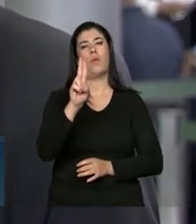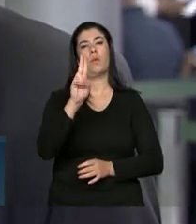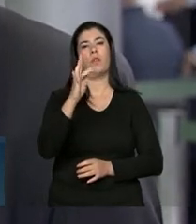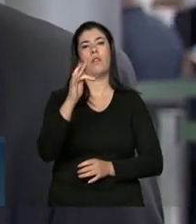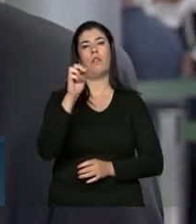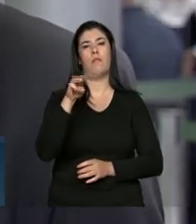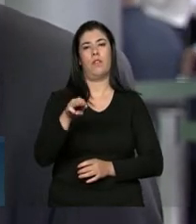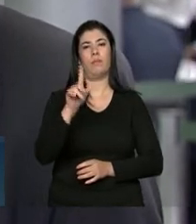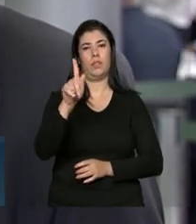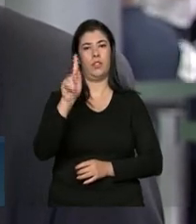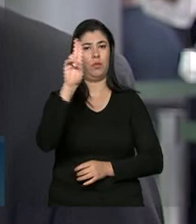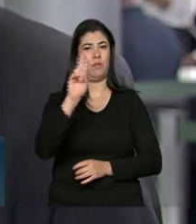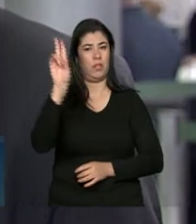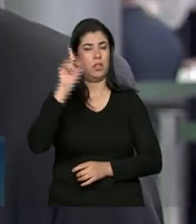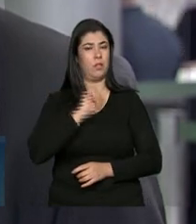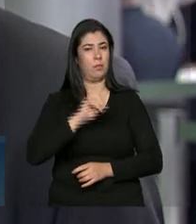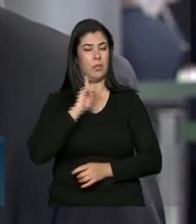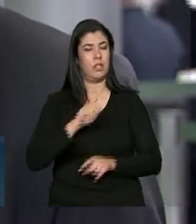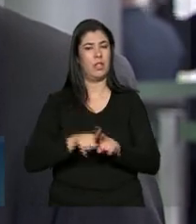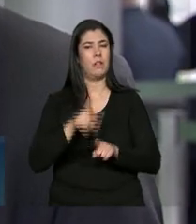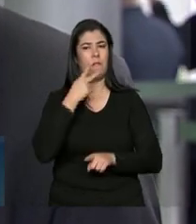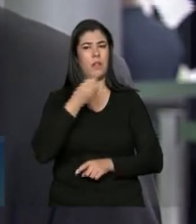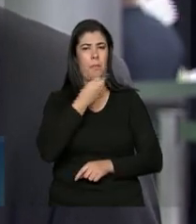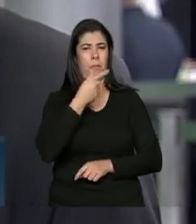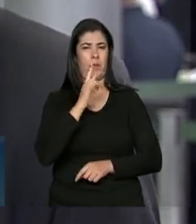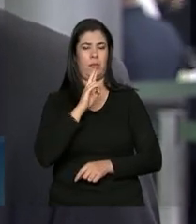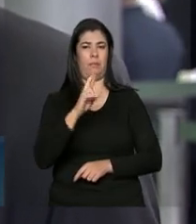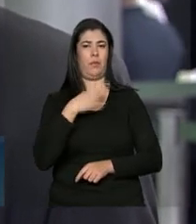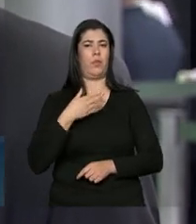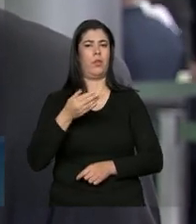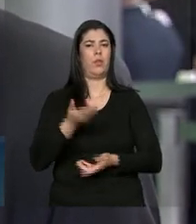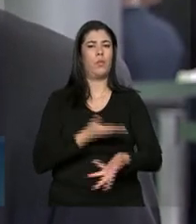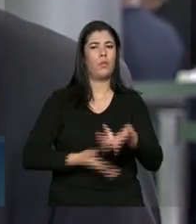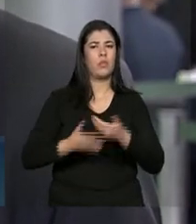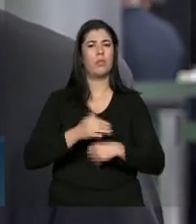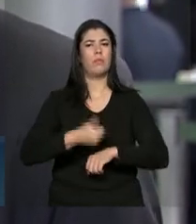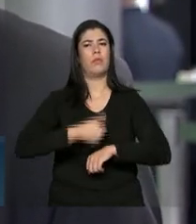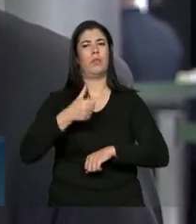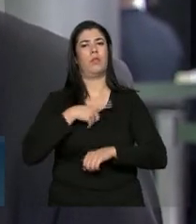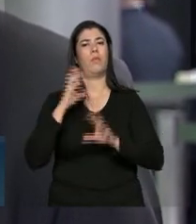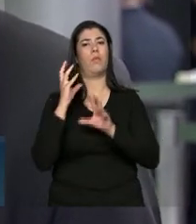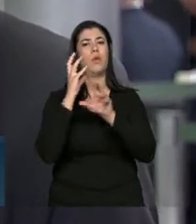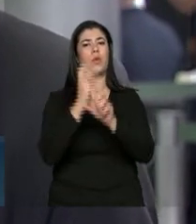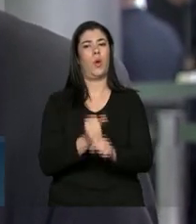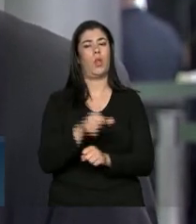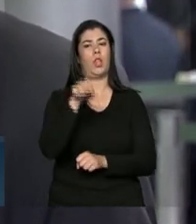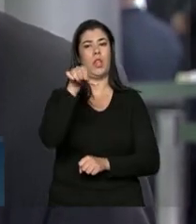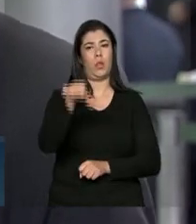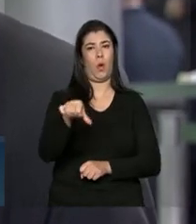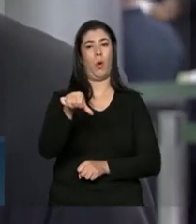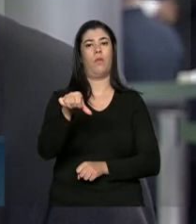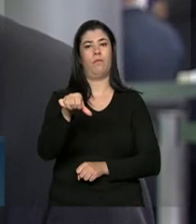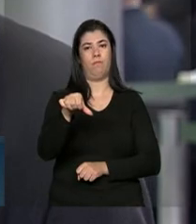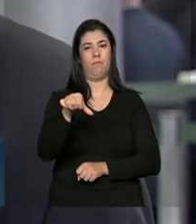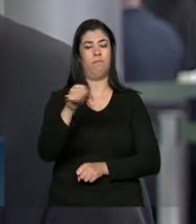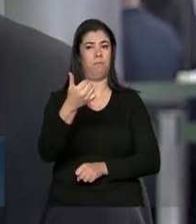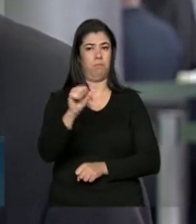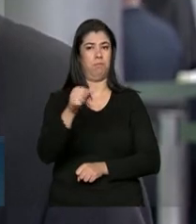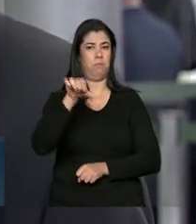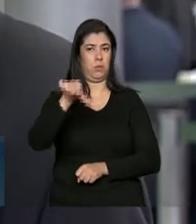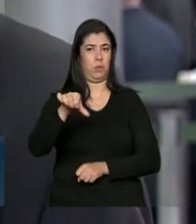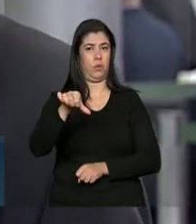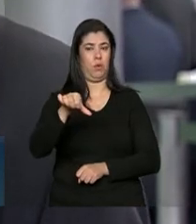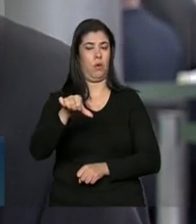estão muito satisfeitas com o programa, que a qualidade do atendimento melhorou, dão uma nota média de 9 para a participação dos profissionais do